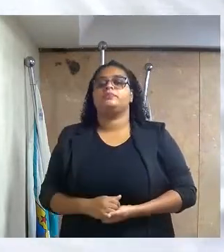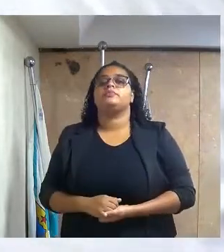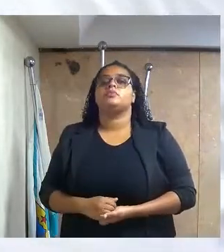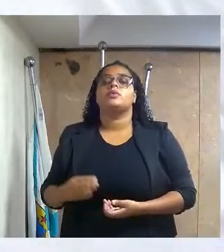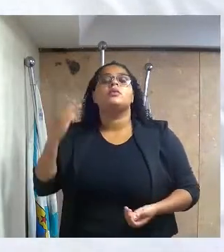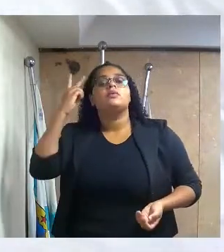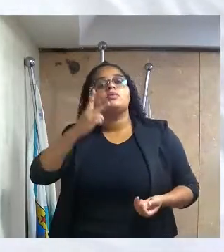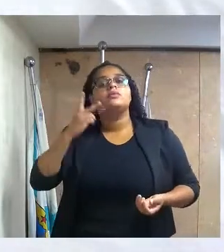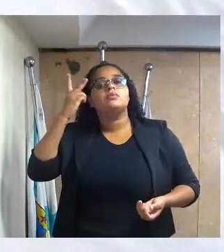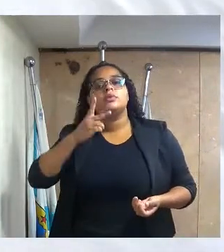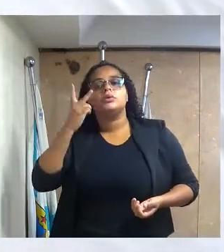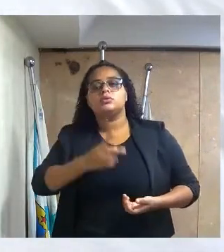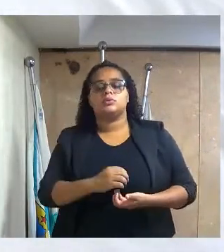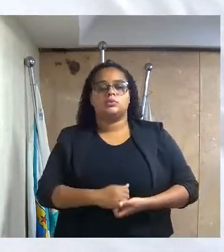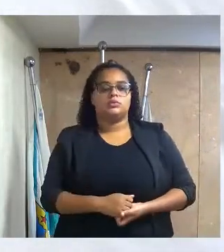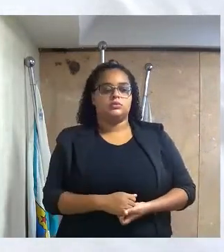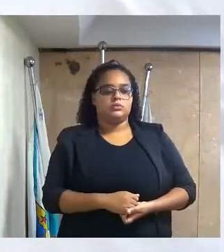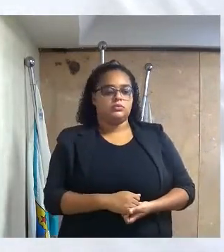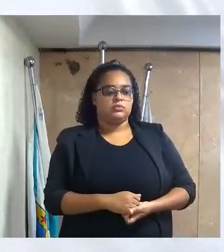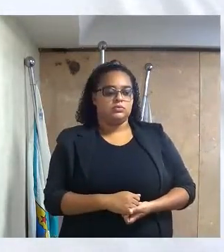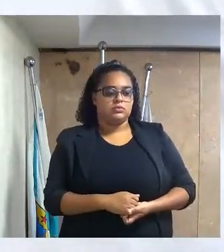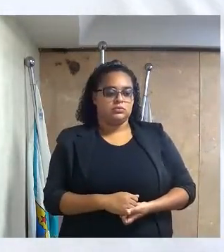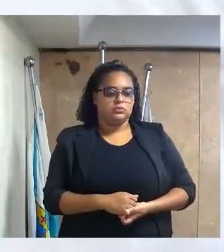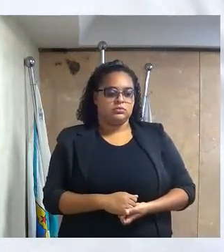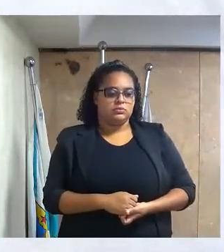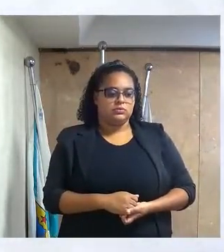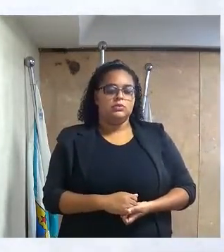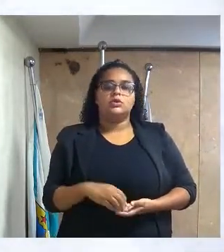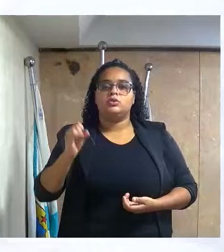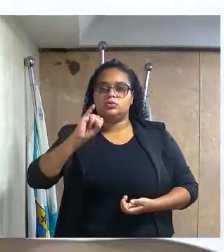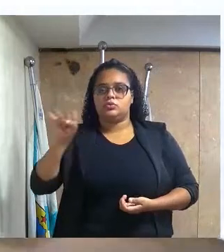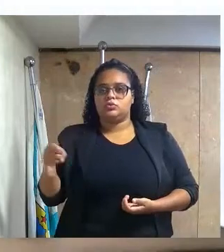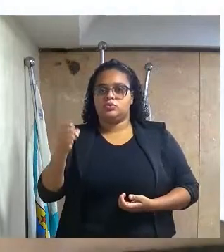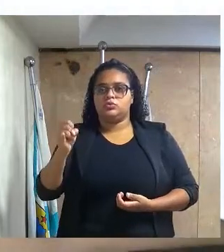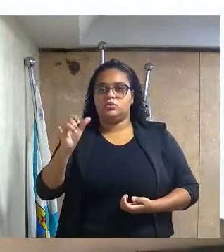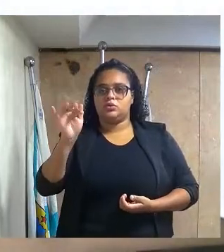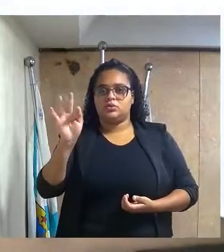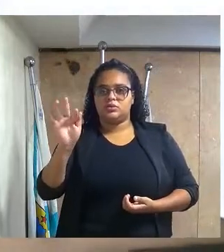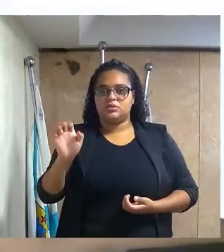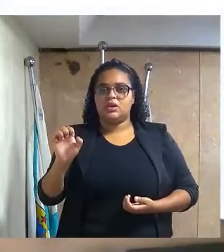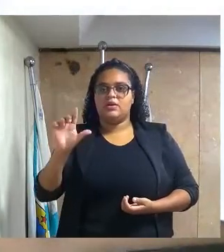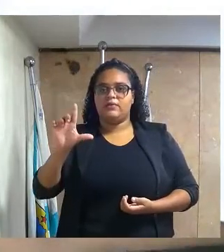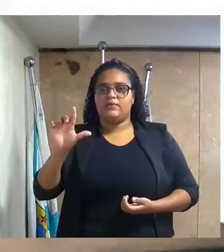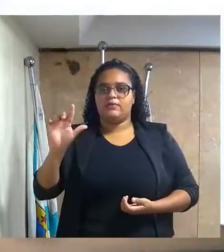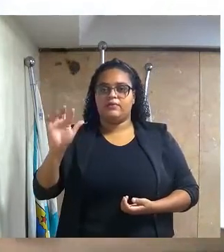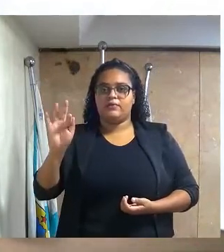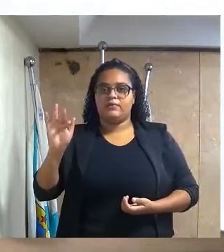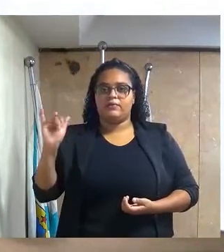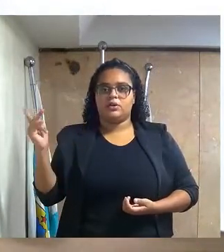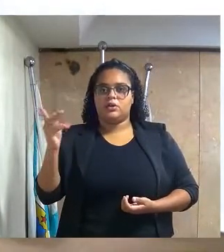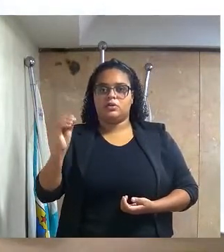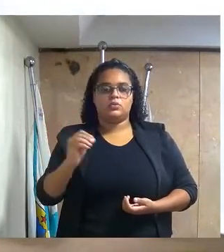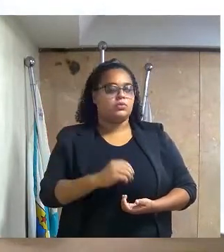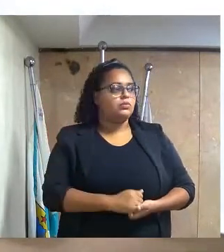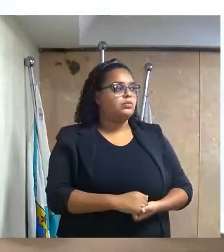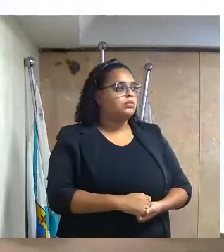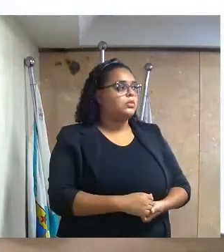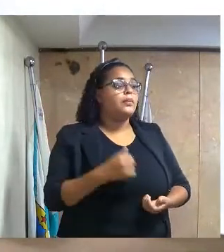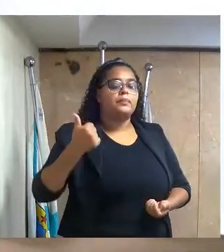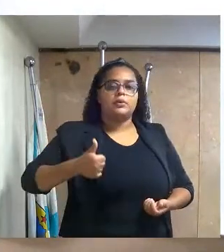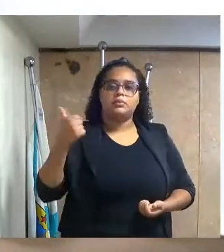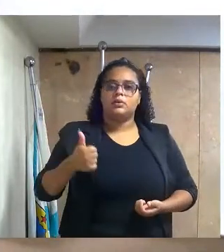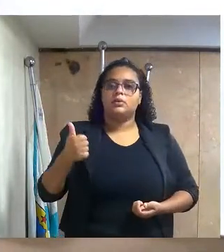excelentíssimo senhor vereador José Miguel Mesquita Filho, concedendo ao justíssimo senhor primeiro